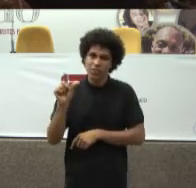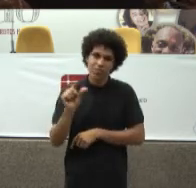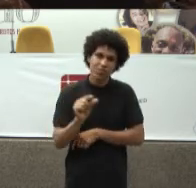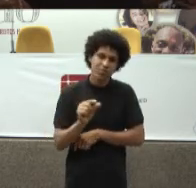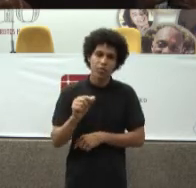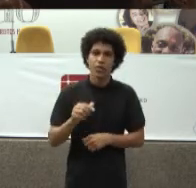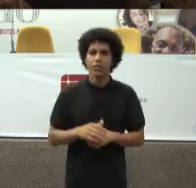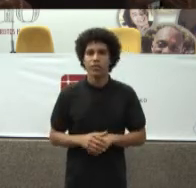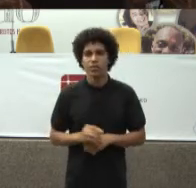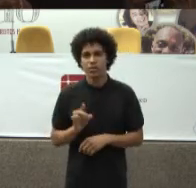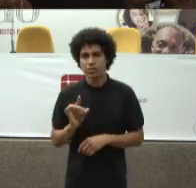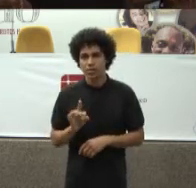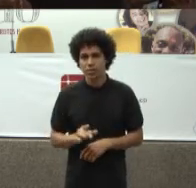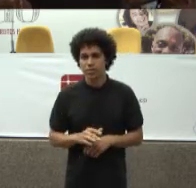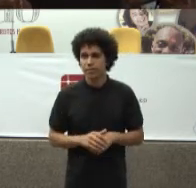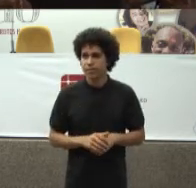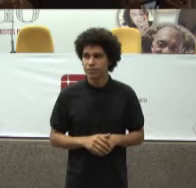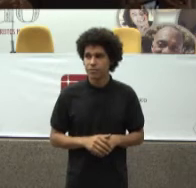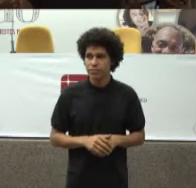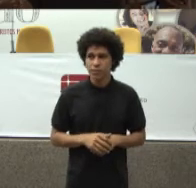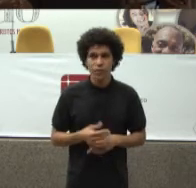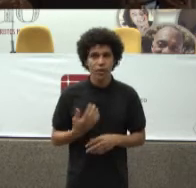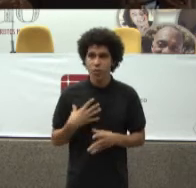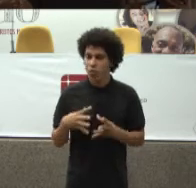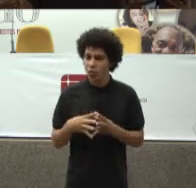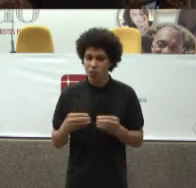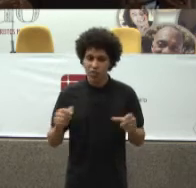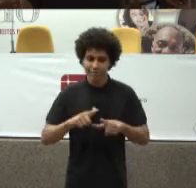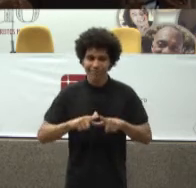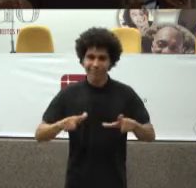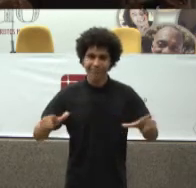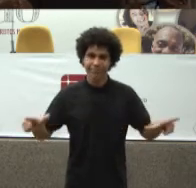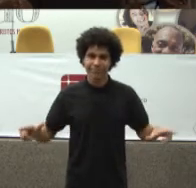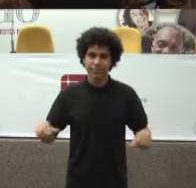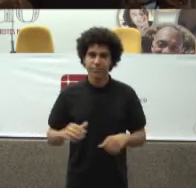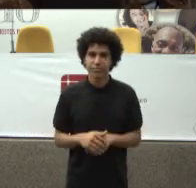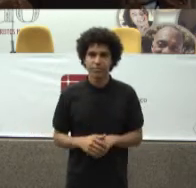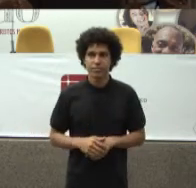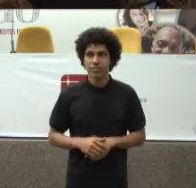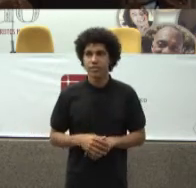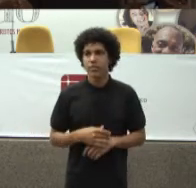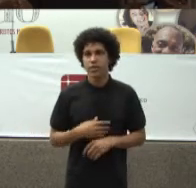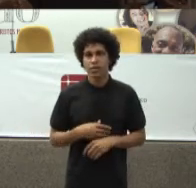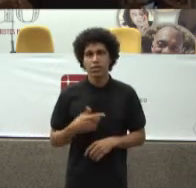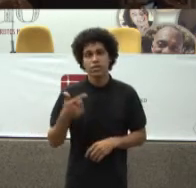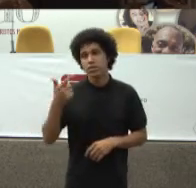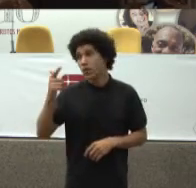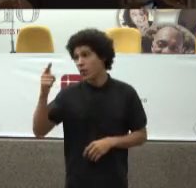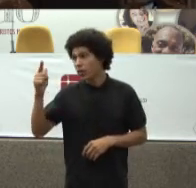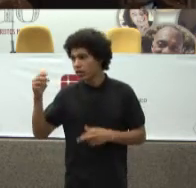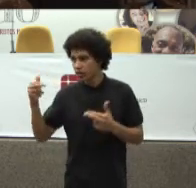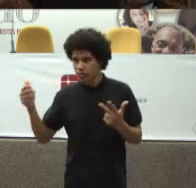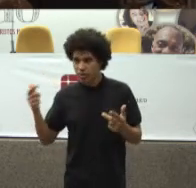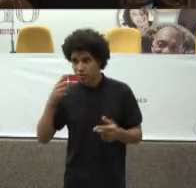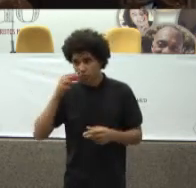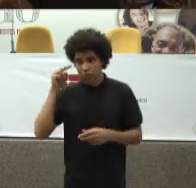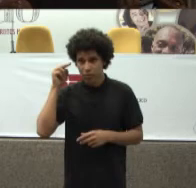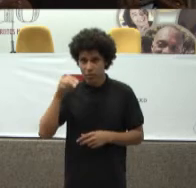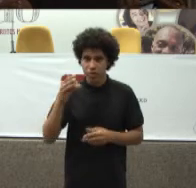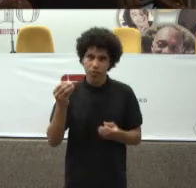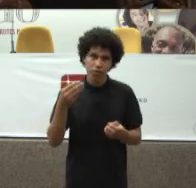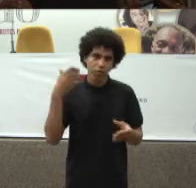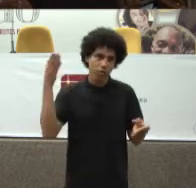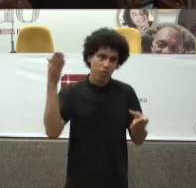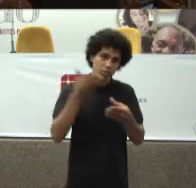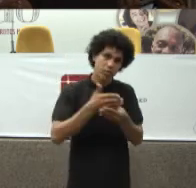paliação Quimioterapia isoladamente Não cura ninguém E isso é outra coisa Que eu vejo muito No processo judicial É